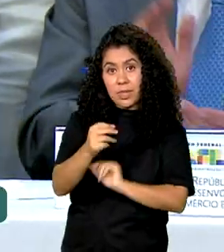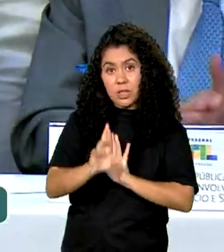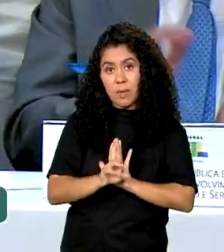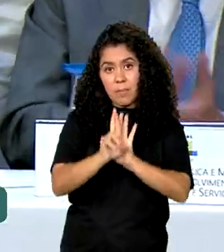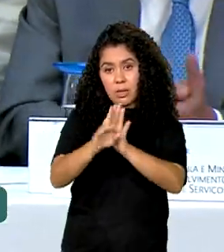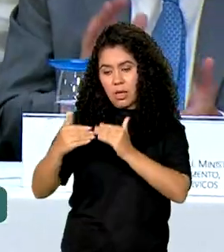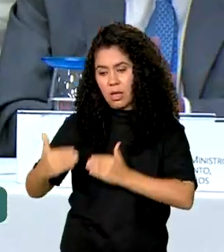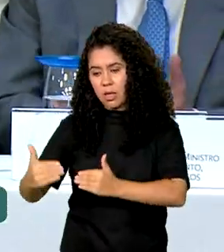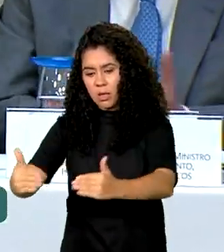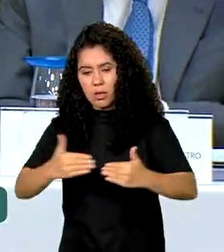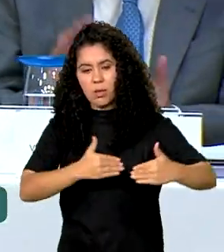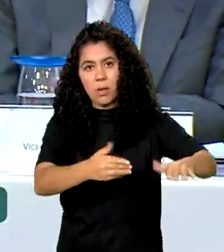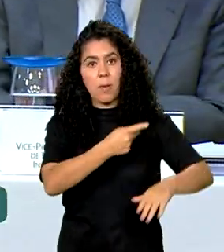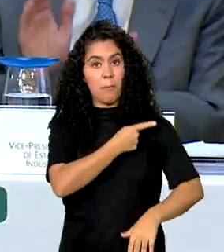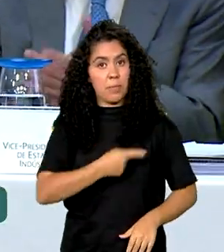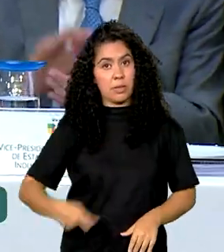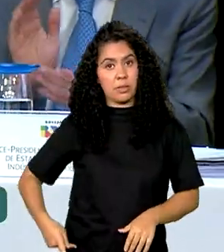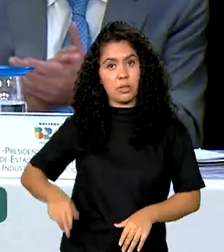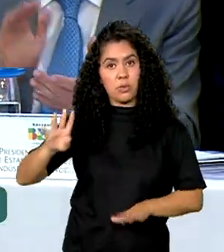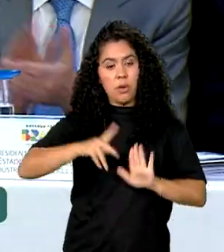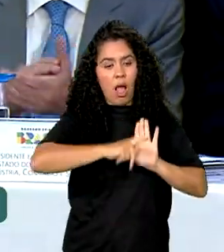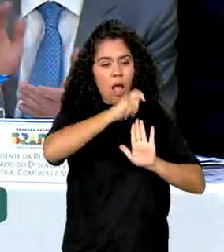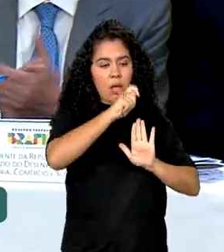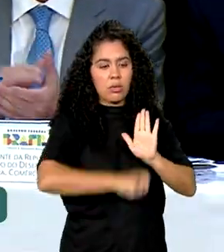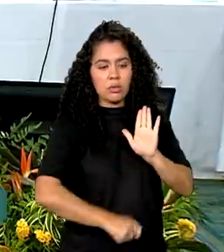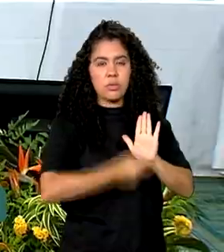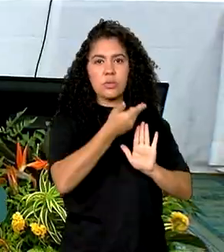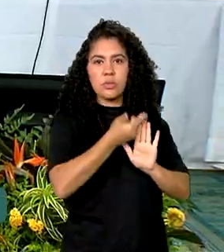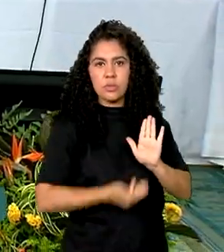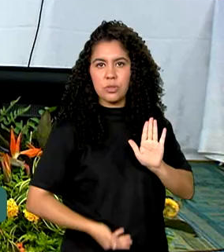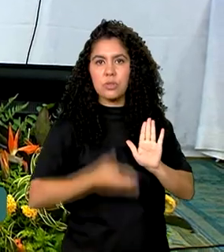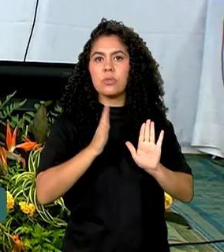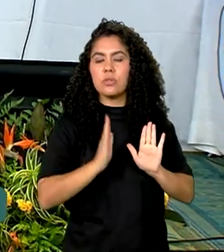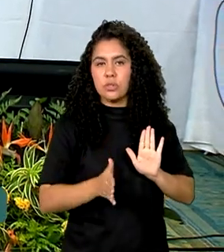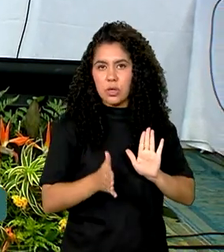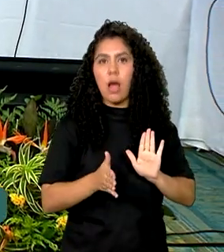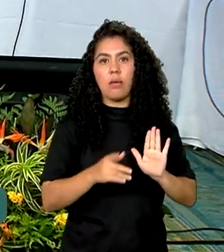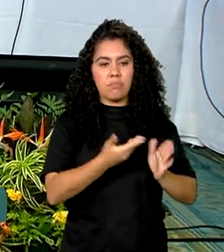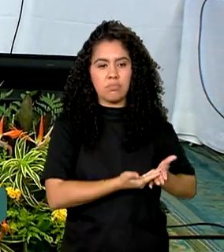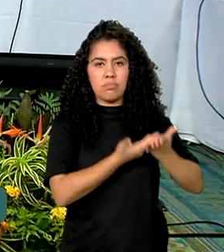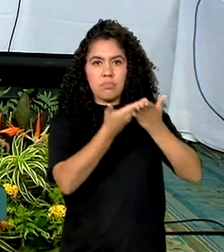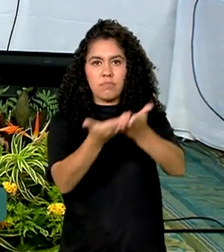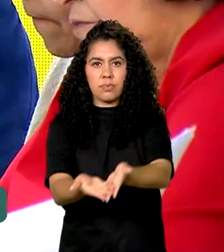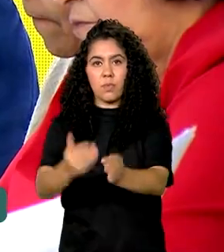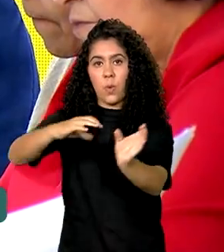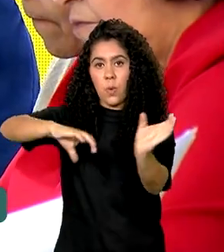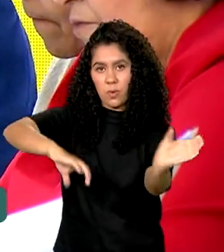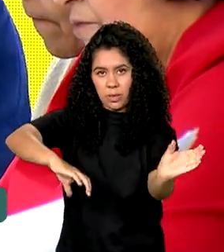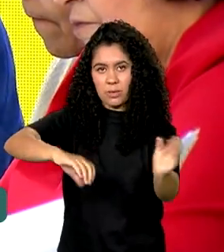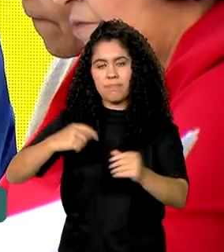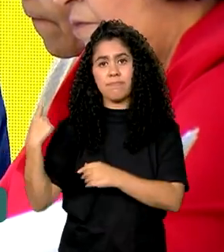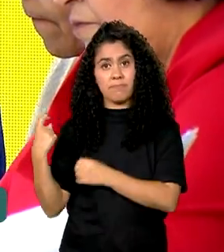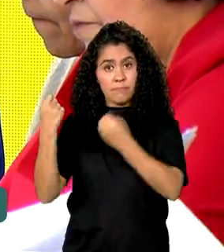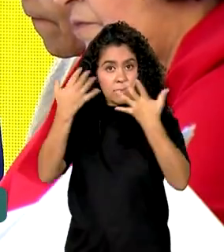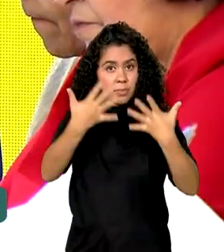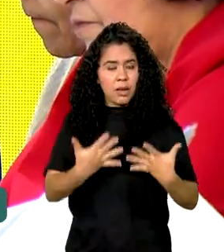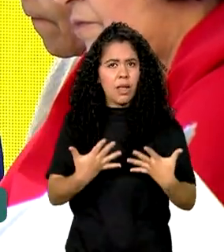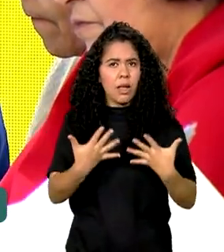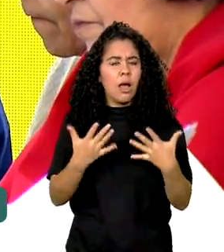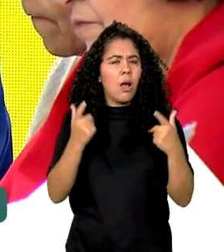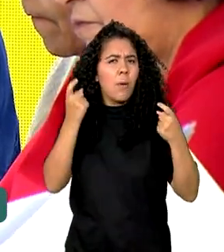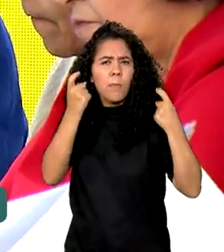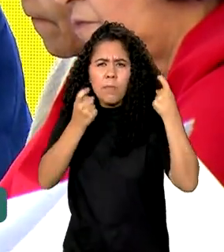assinado pelo presidente Lula durante reunião do Conselho Federativo e encaminhado ao Congresso Nacional. A preocupação, presidente,